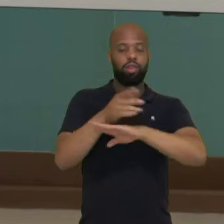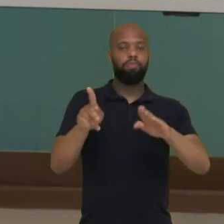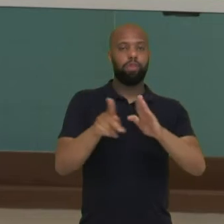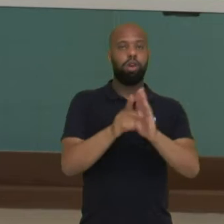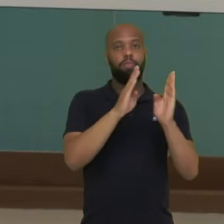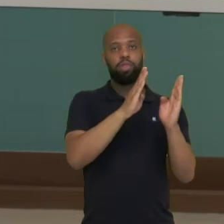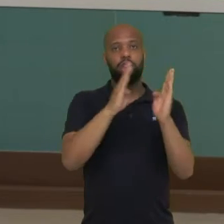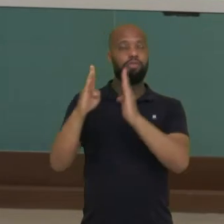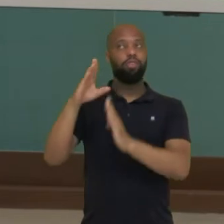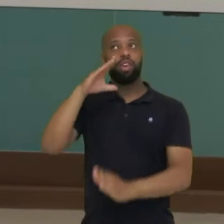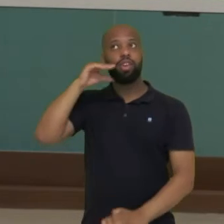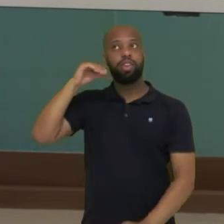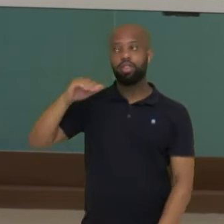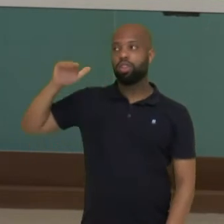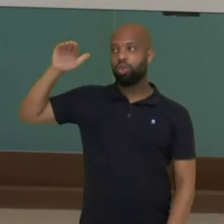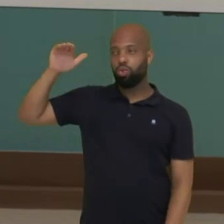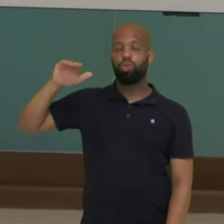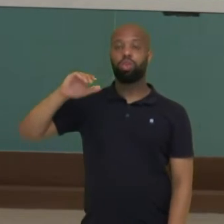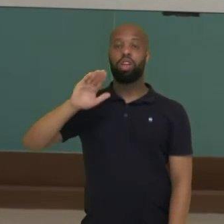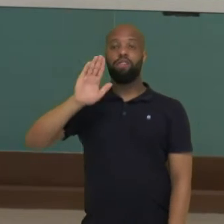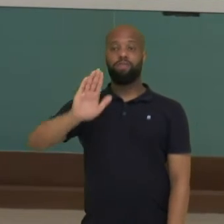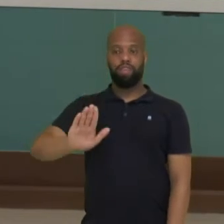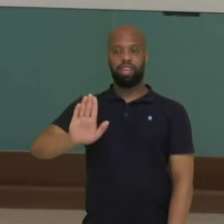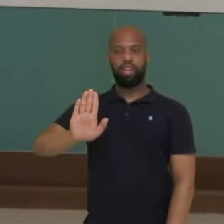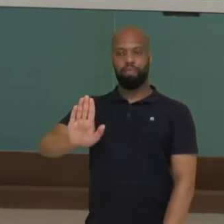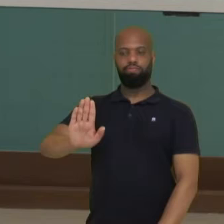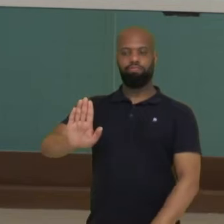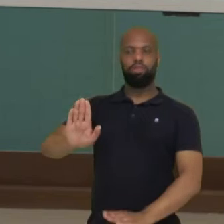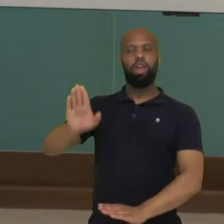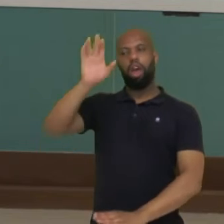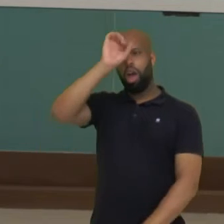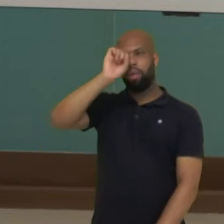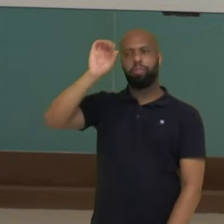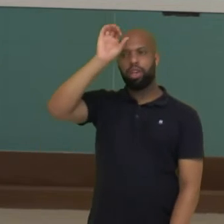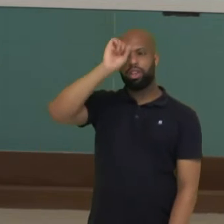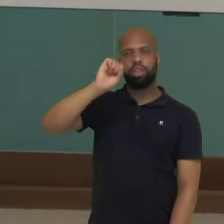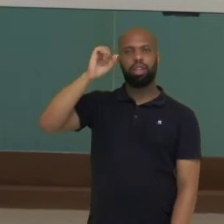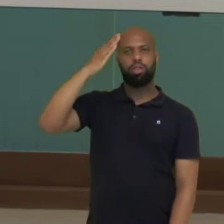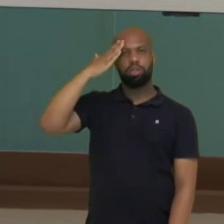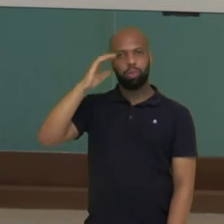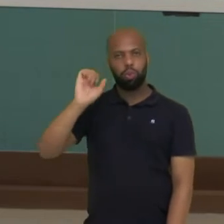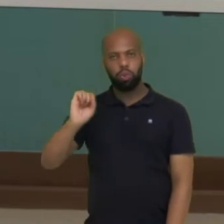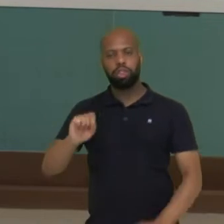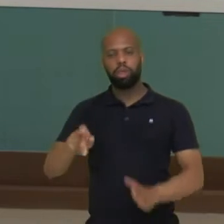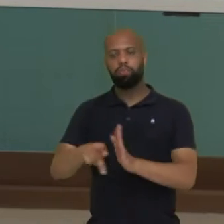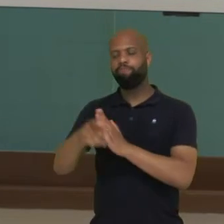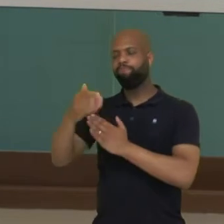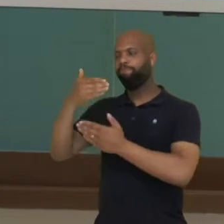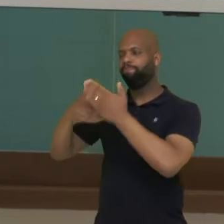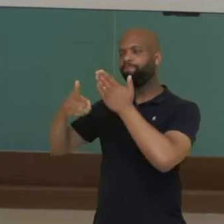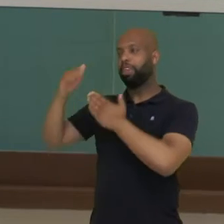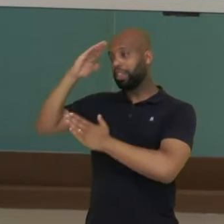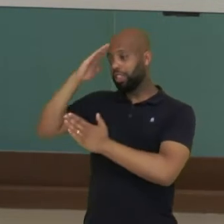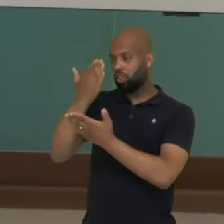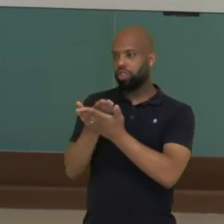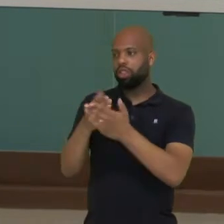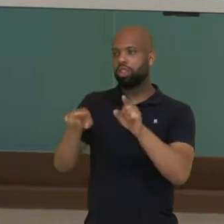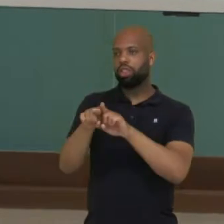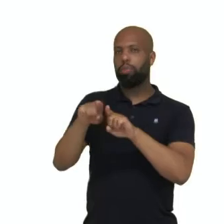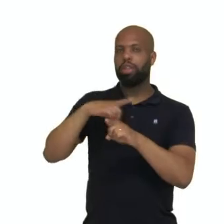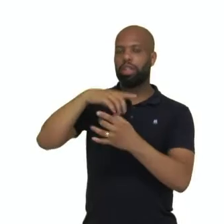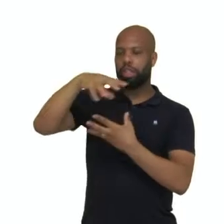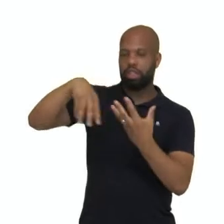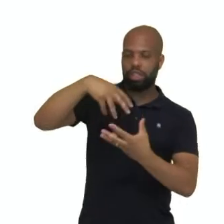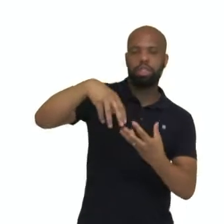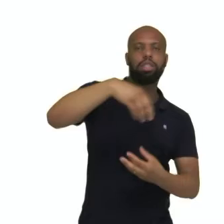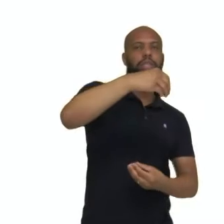preparando dentro de uma grande oca, aprendendo a sabedoria dos antigos. Acreditam que os espíritos místicos vão